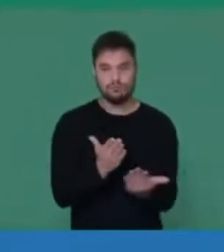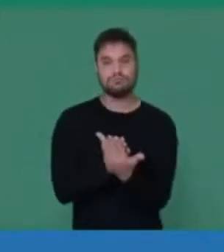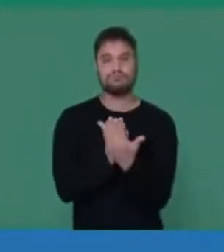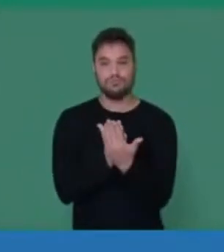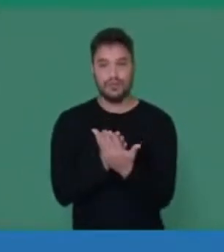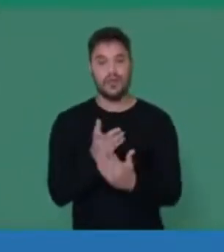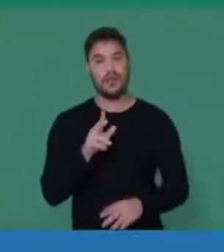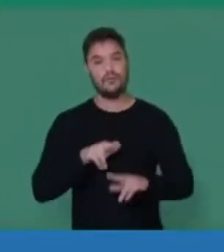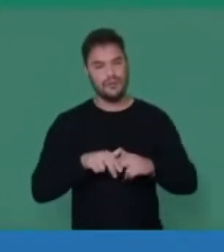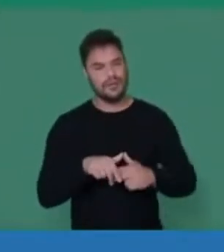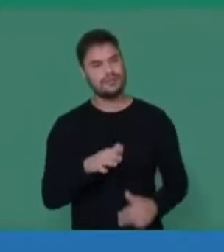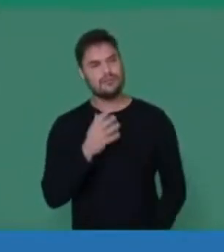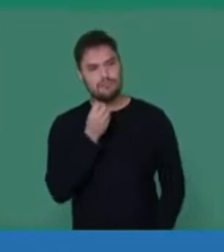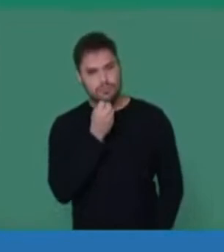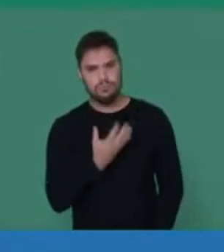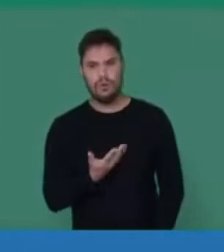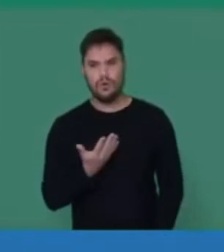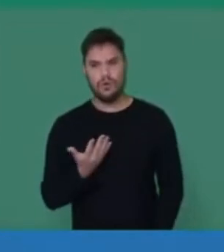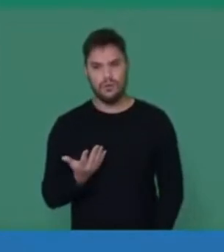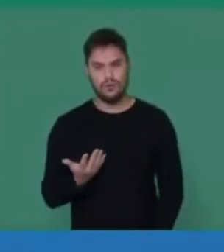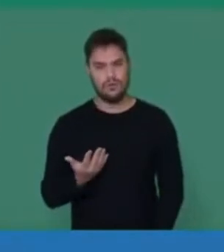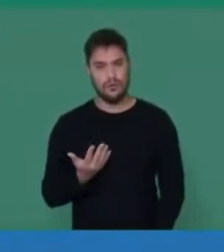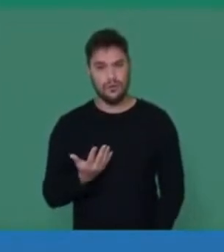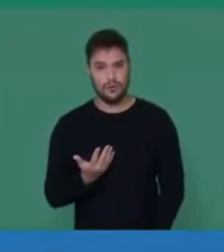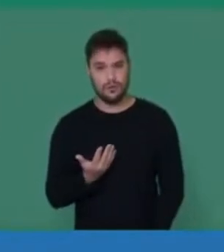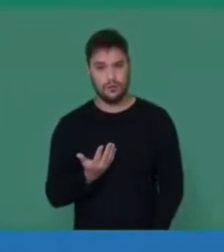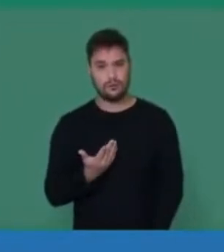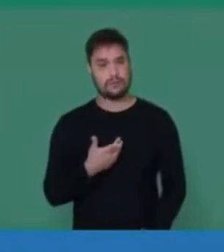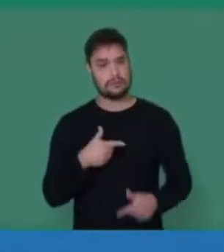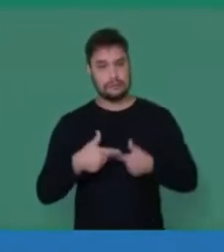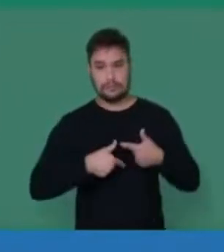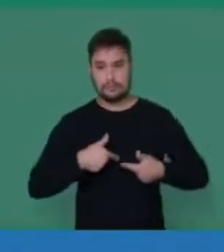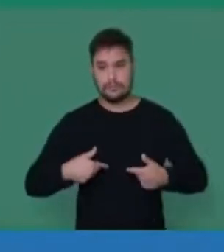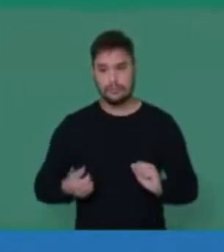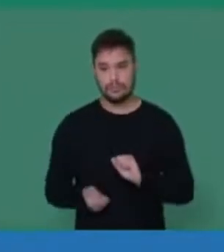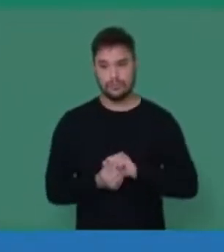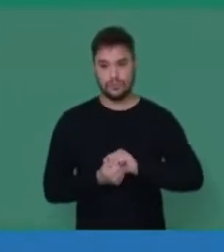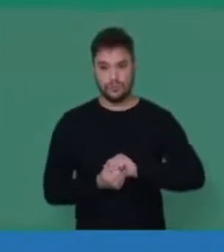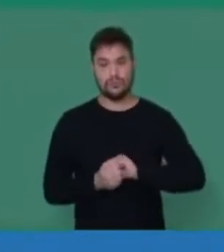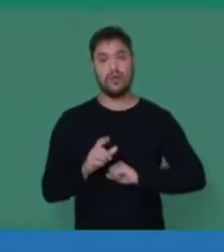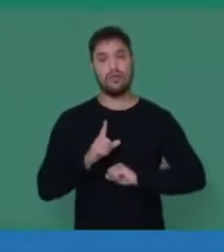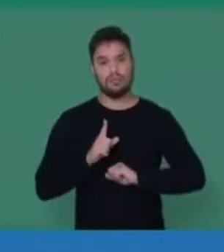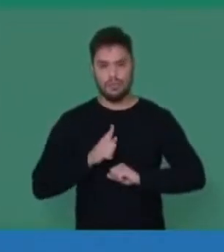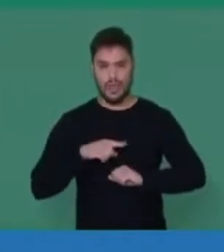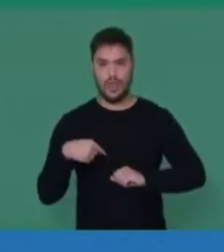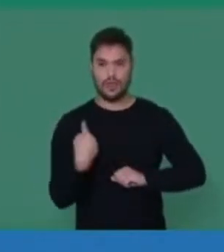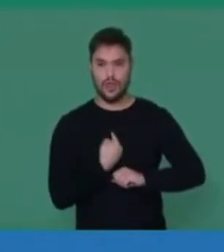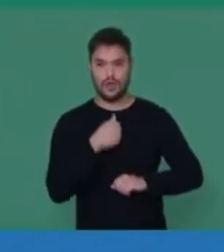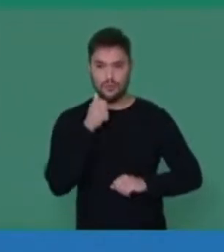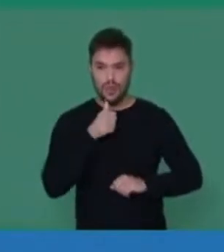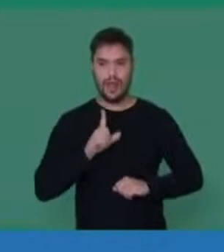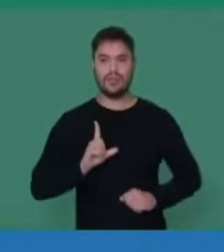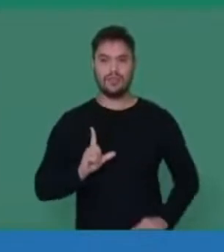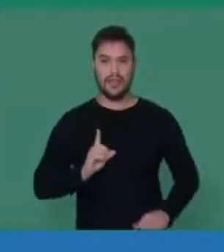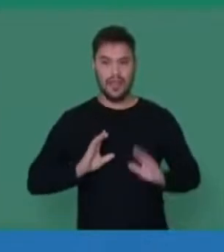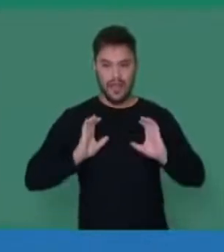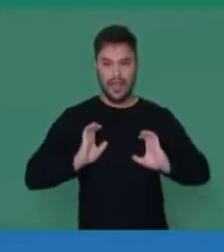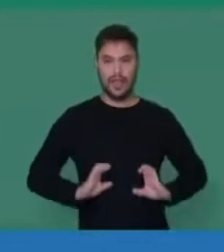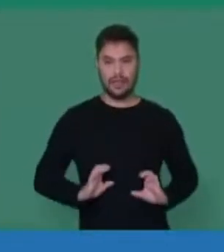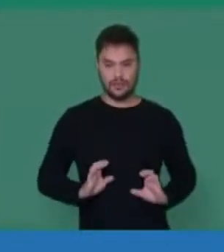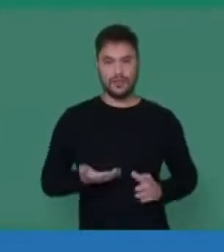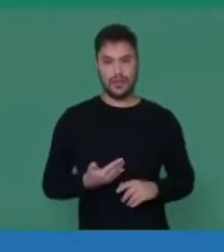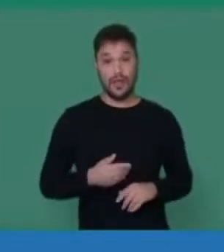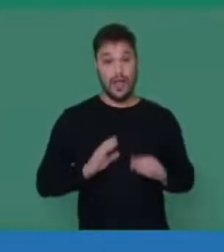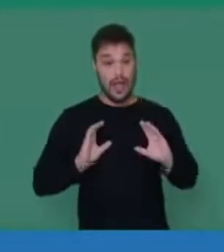bonito ver como a gente trabalha de forma cooperativa, e há uma ética entre nós mulheres, eu concluo dizendo isso,